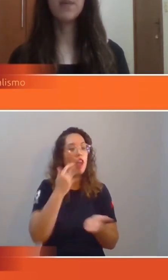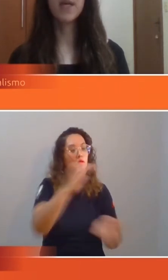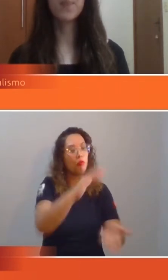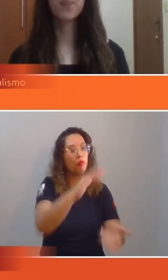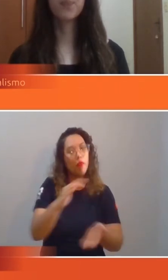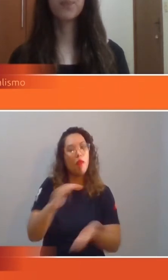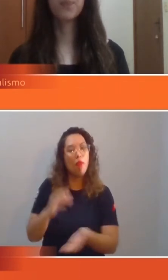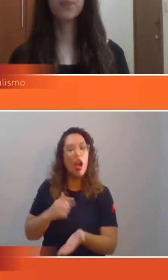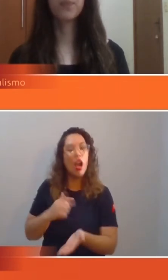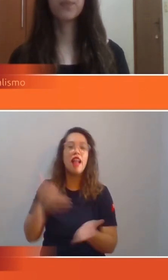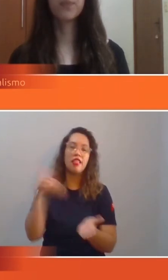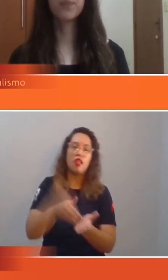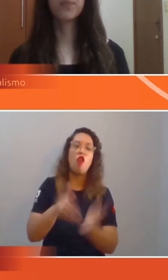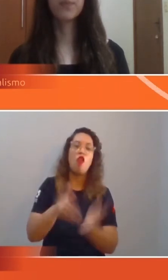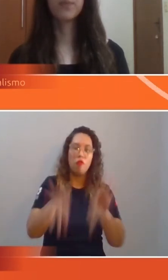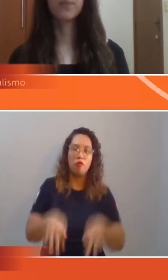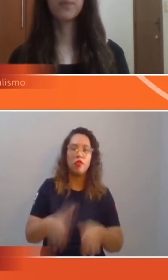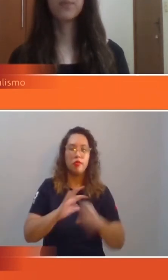a pandemia.